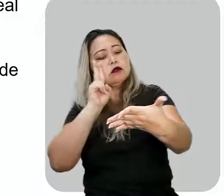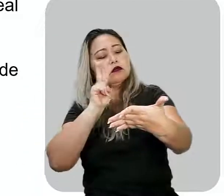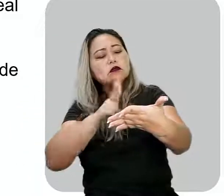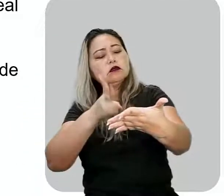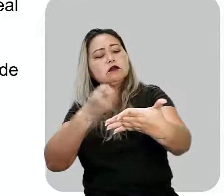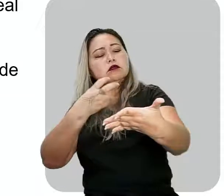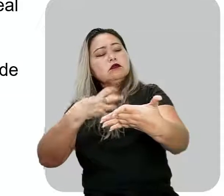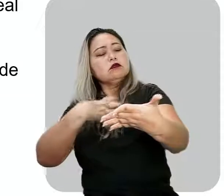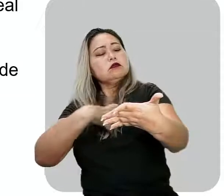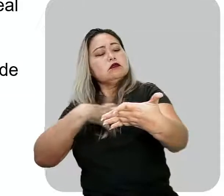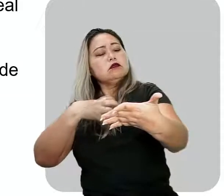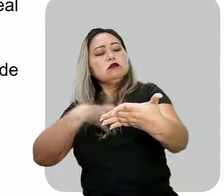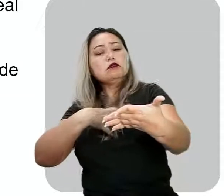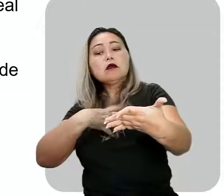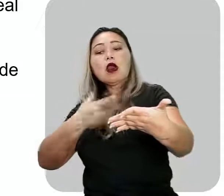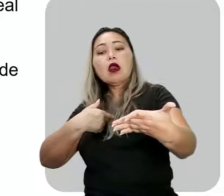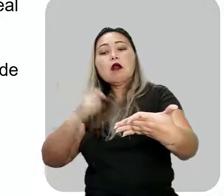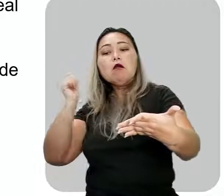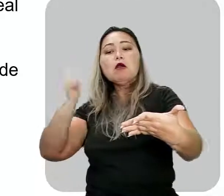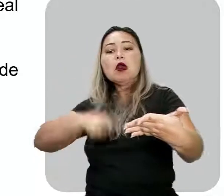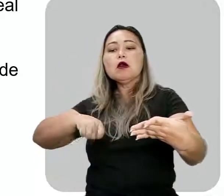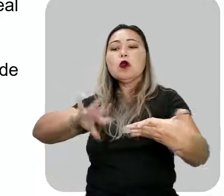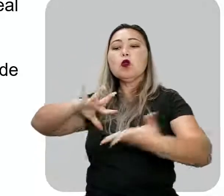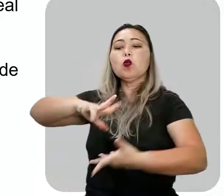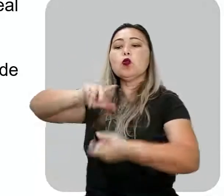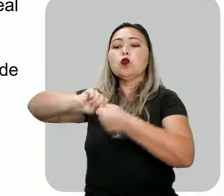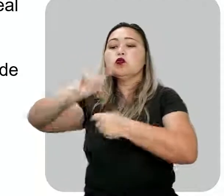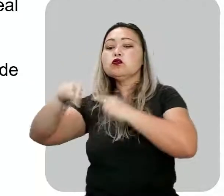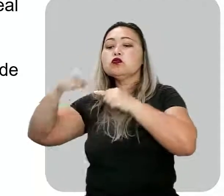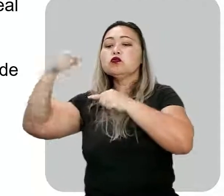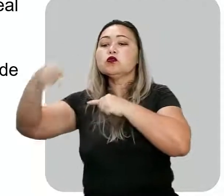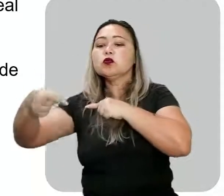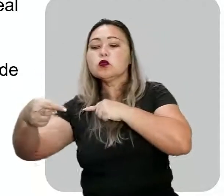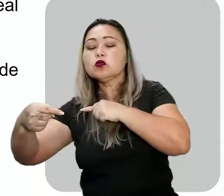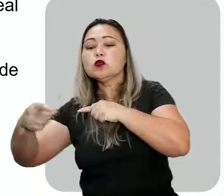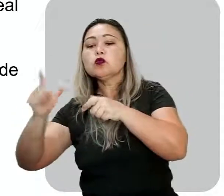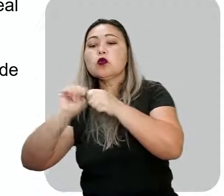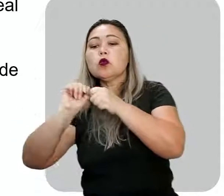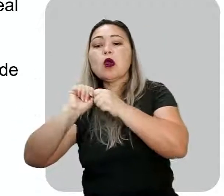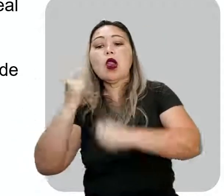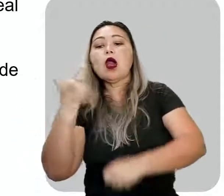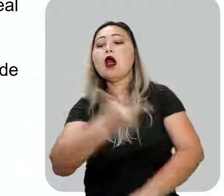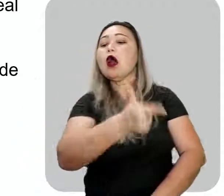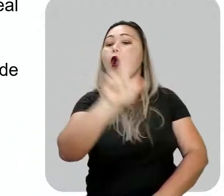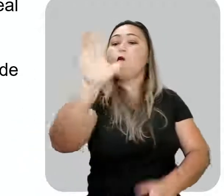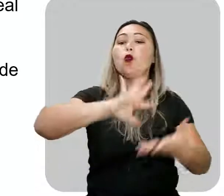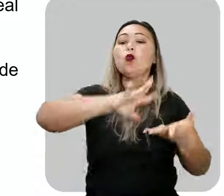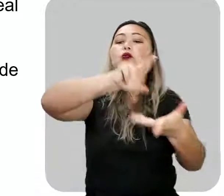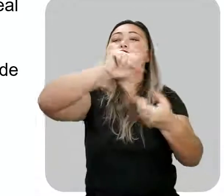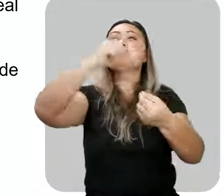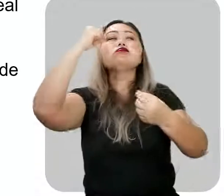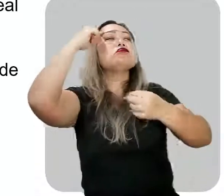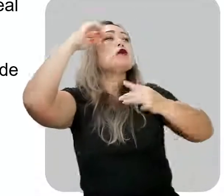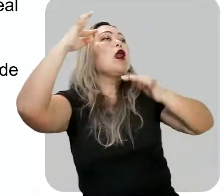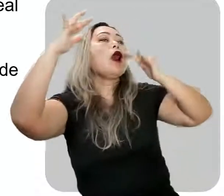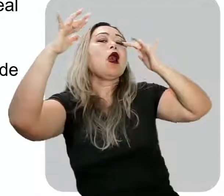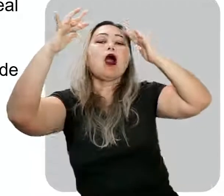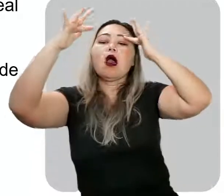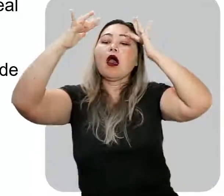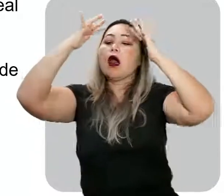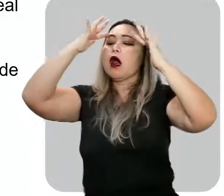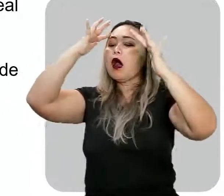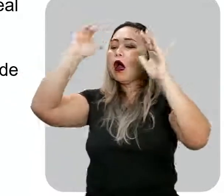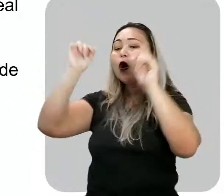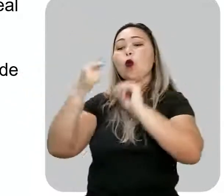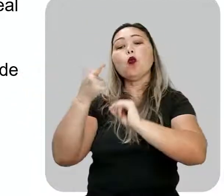e permite sair do mundo real e alcançar o mundo da fantasia. Assim como as